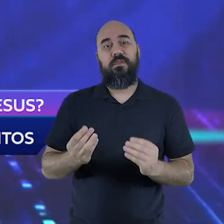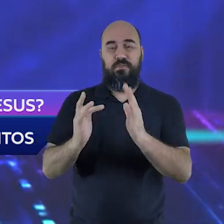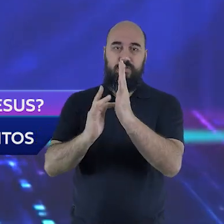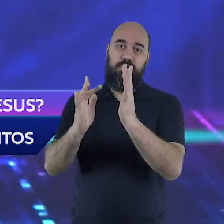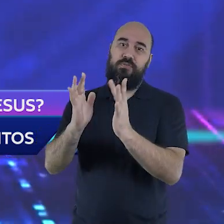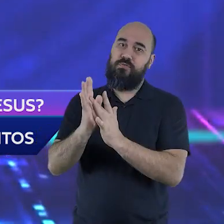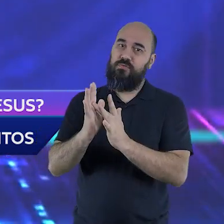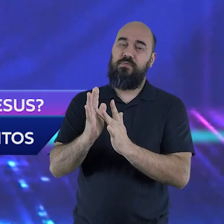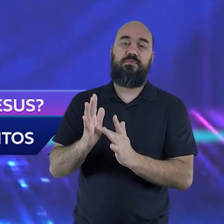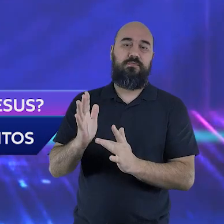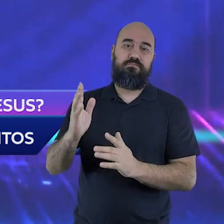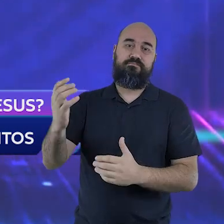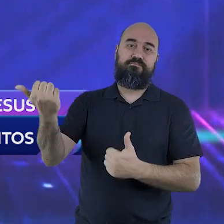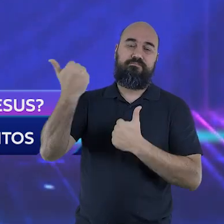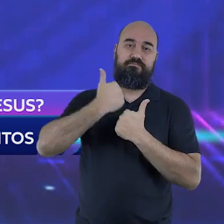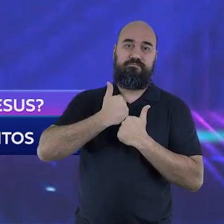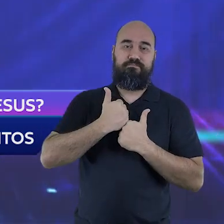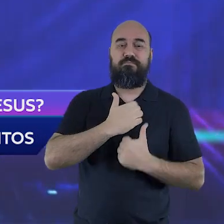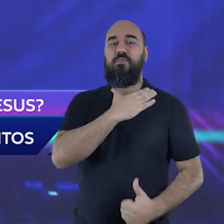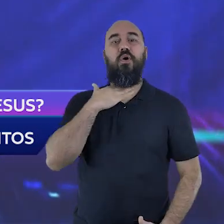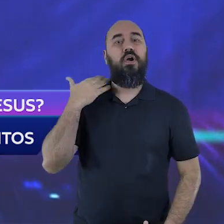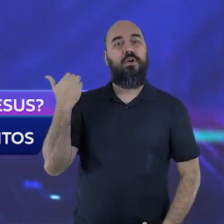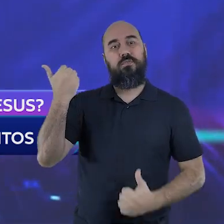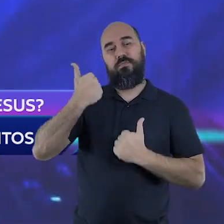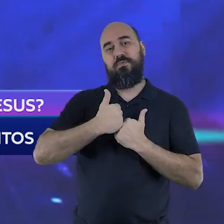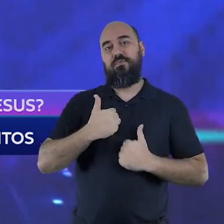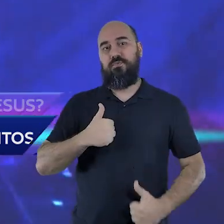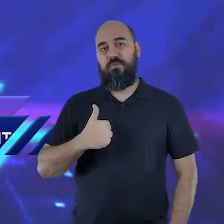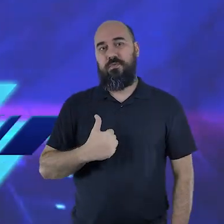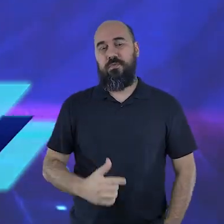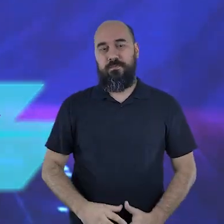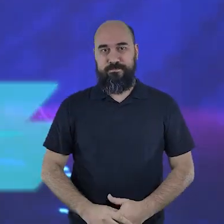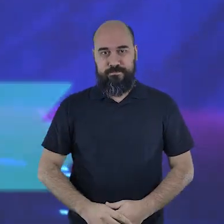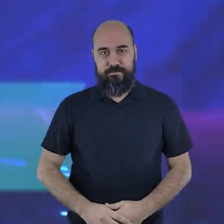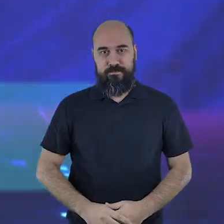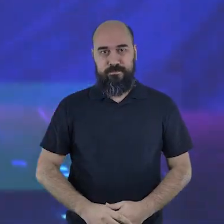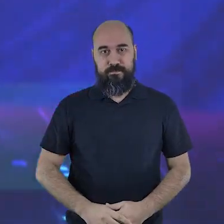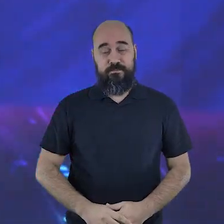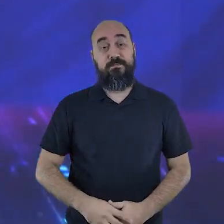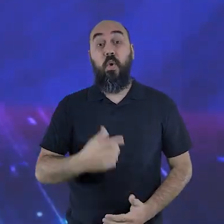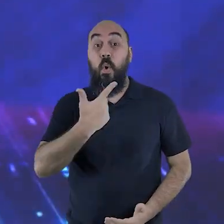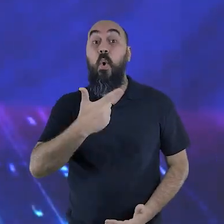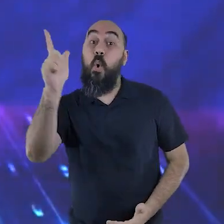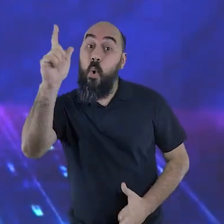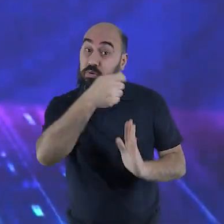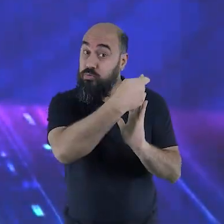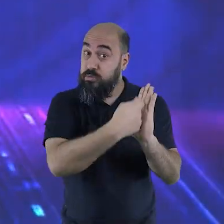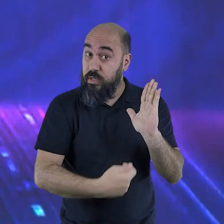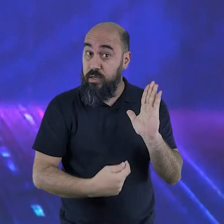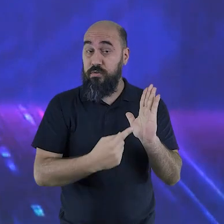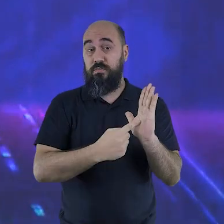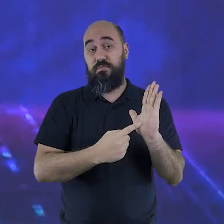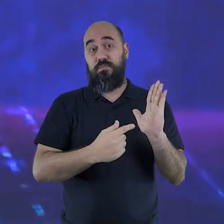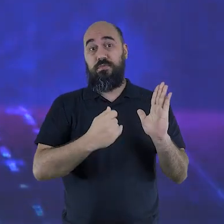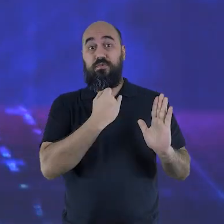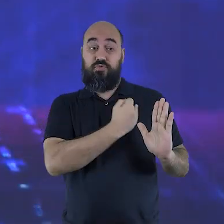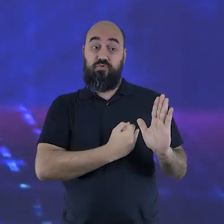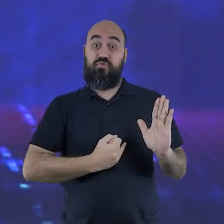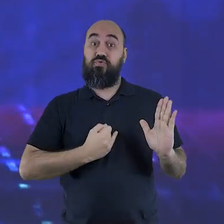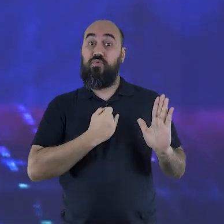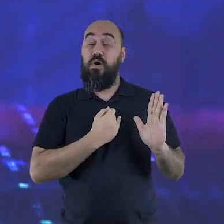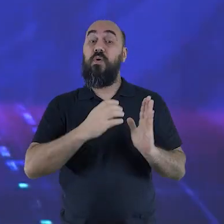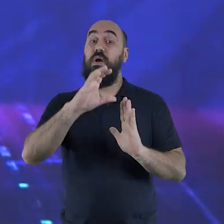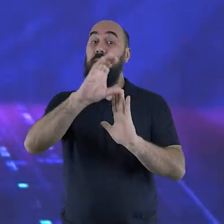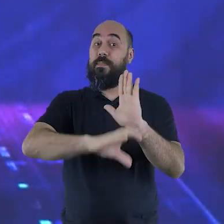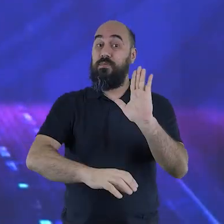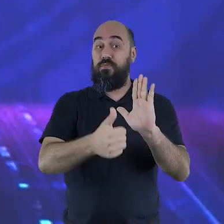pecados. Vamos a outro texto, outro desses textos lindos da Bíblia. O Evangelho de João, capítulo